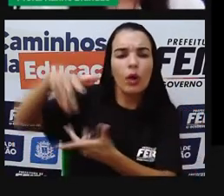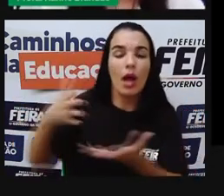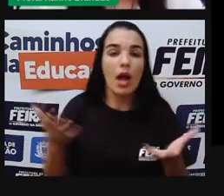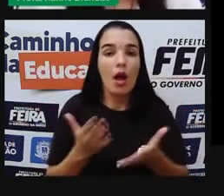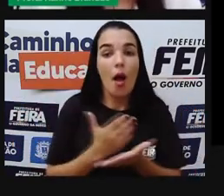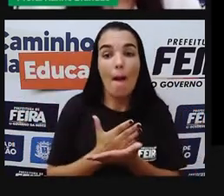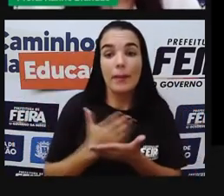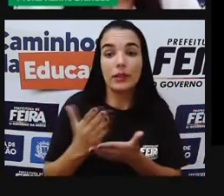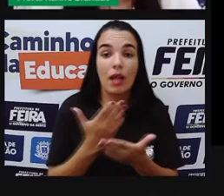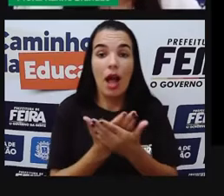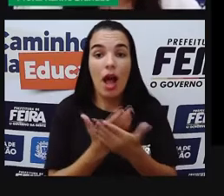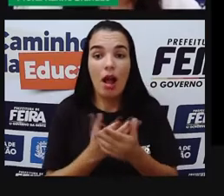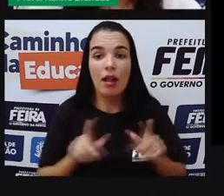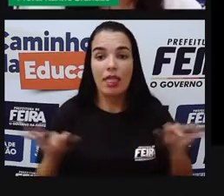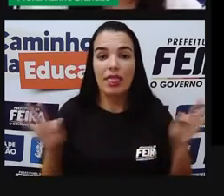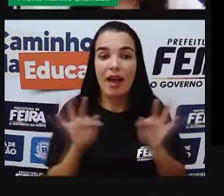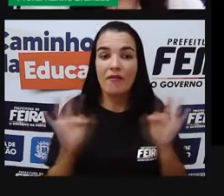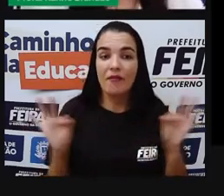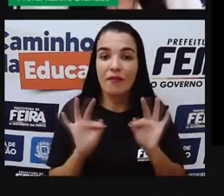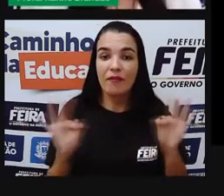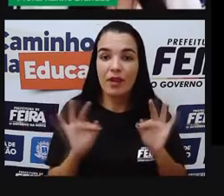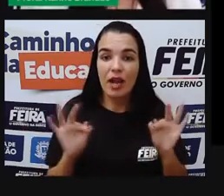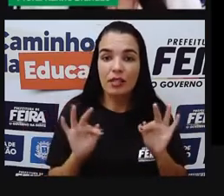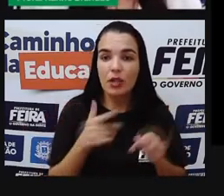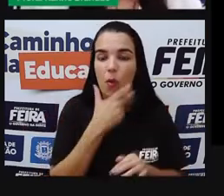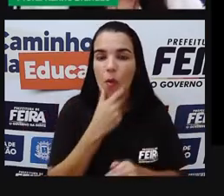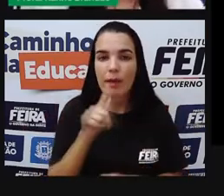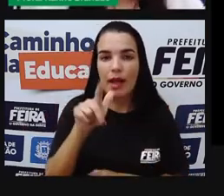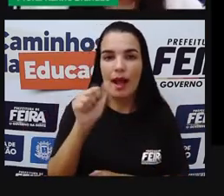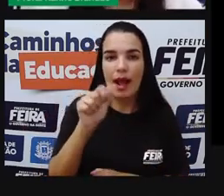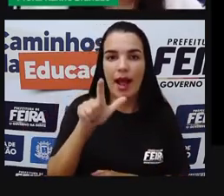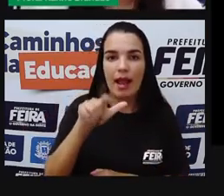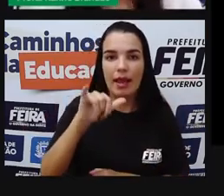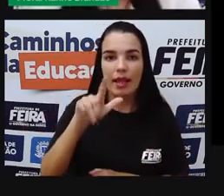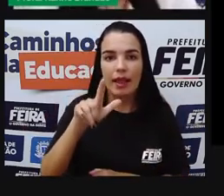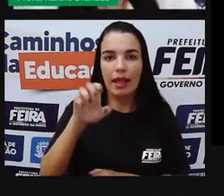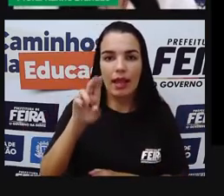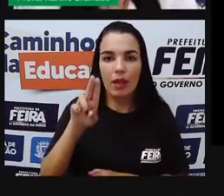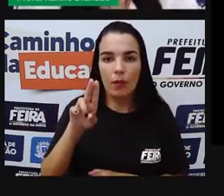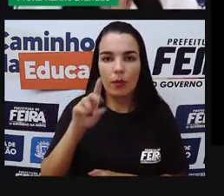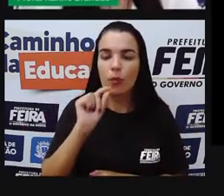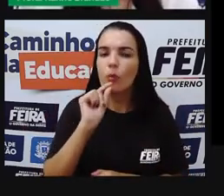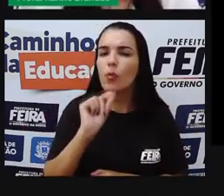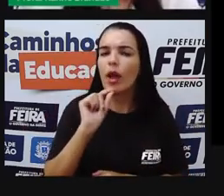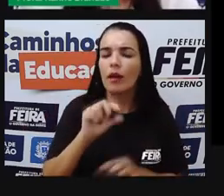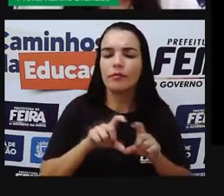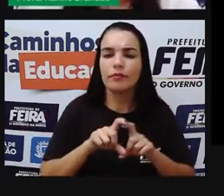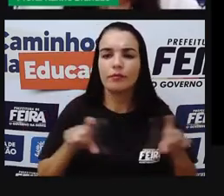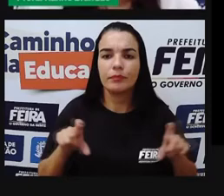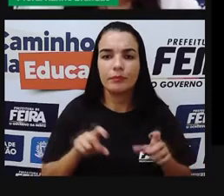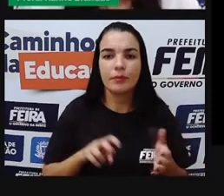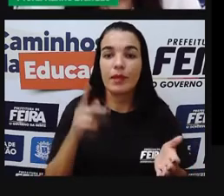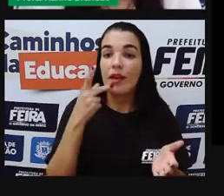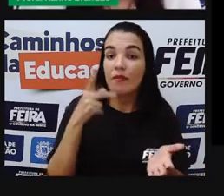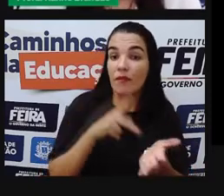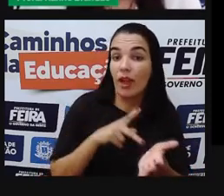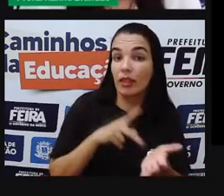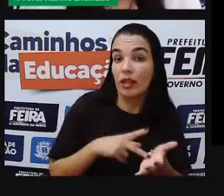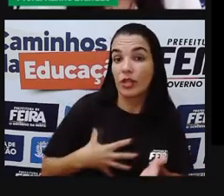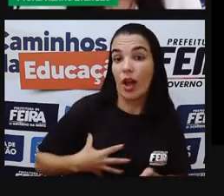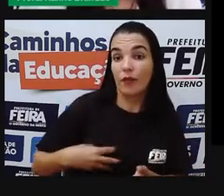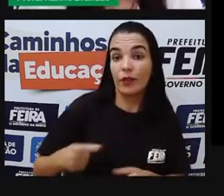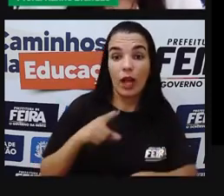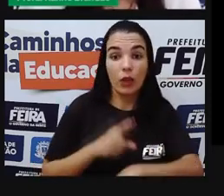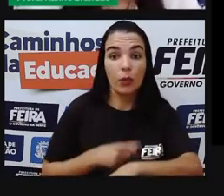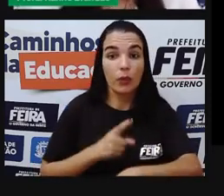eu trago uma frase de Galileu Galilei, ele diz o seguinte, a verdade é filha do tempo e não da autoridade. O que isso